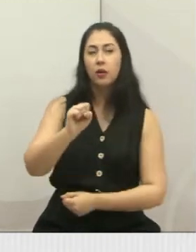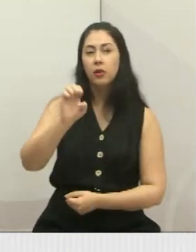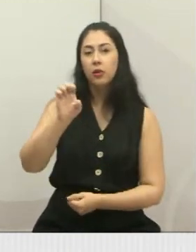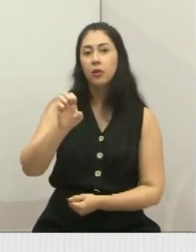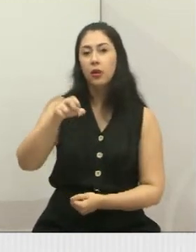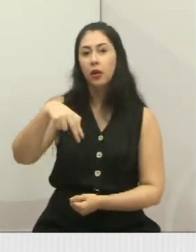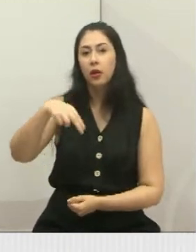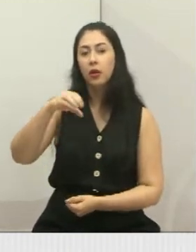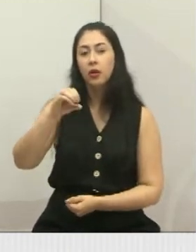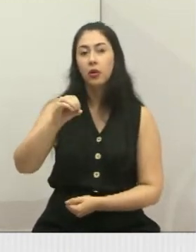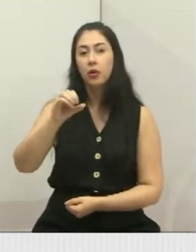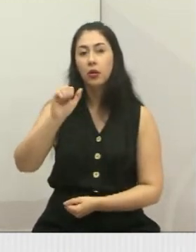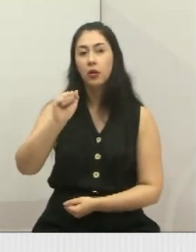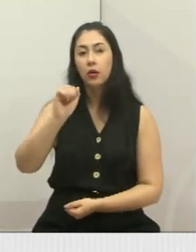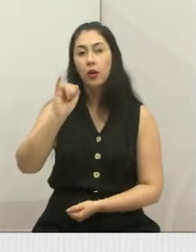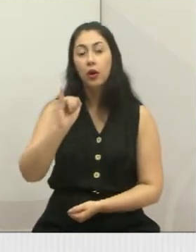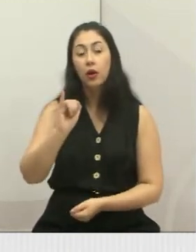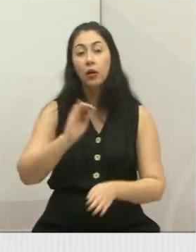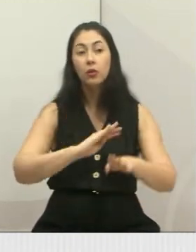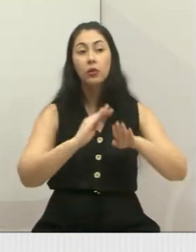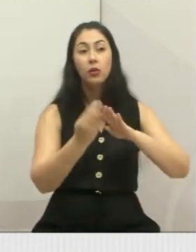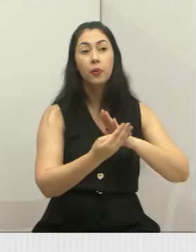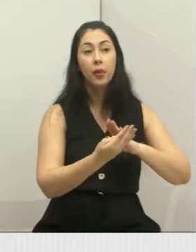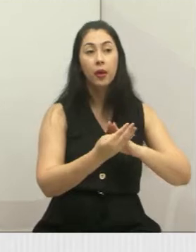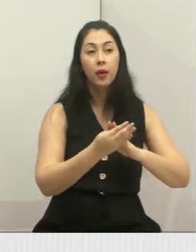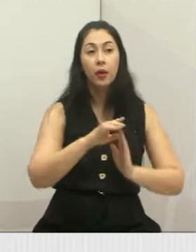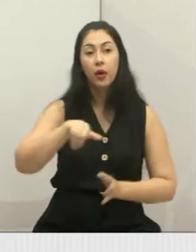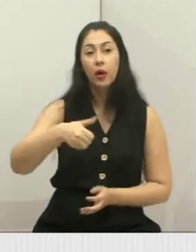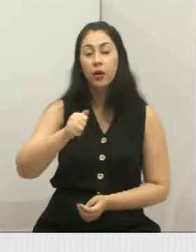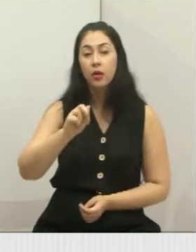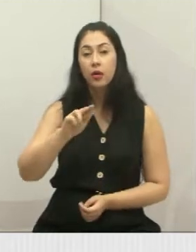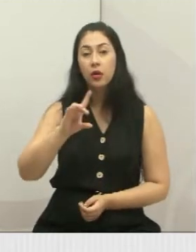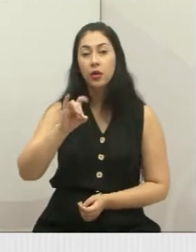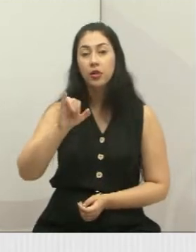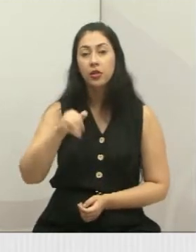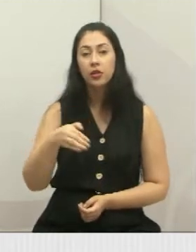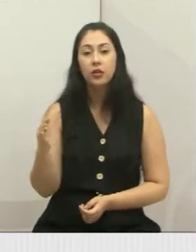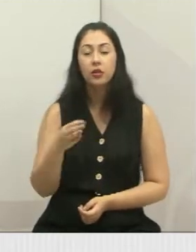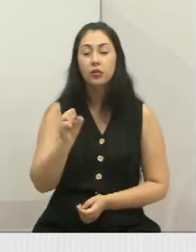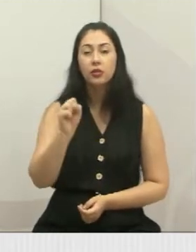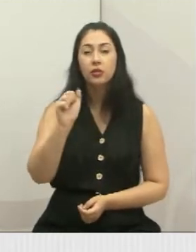e no bairro Jardim Santana.